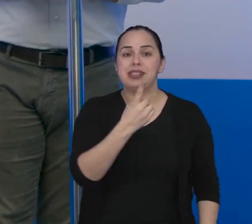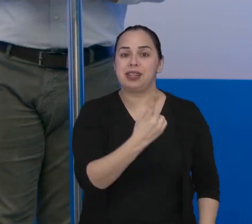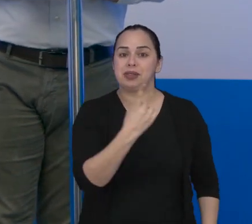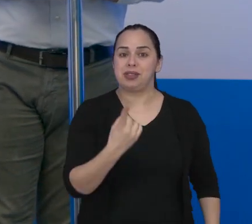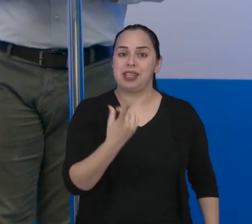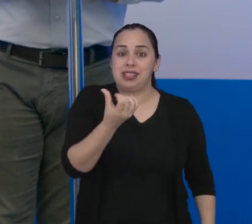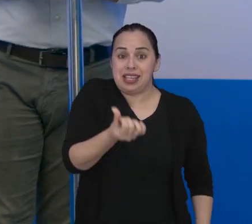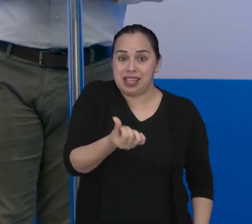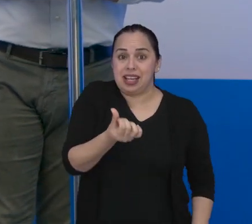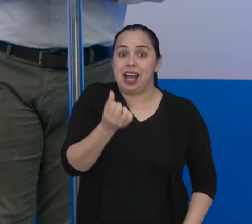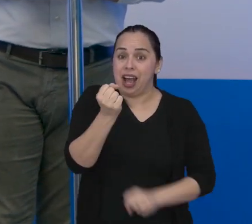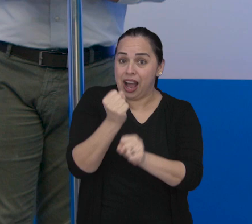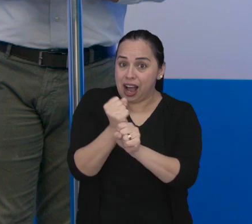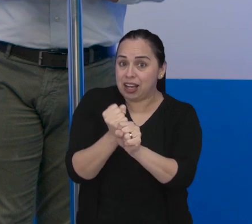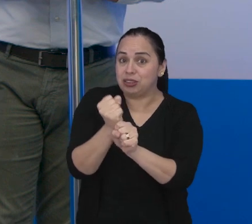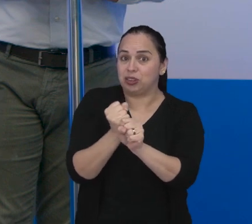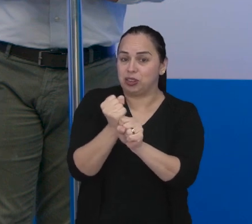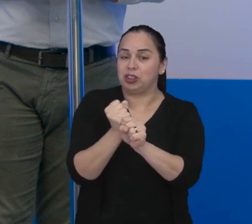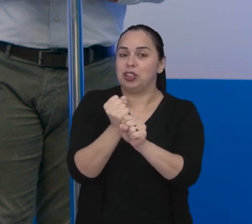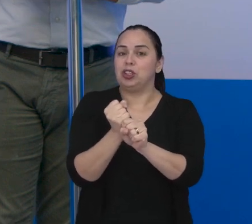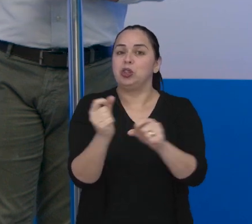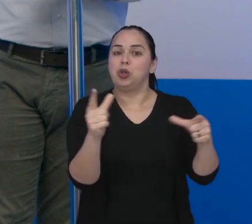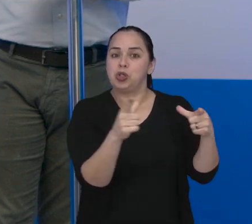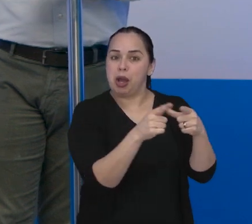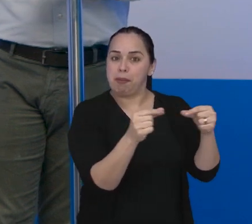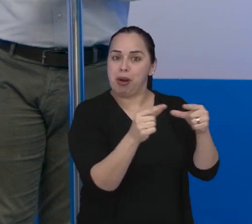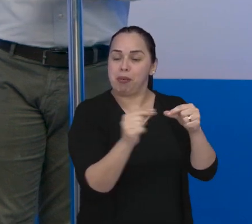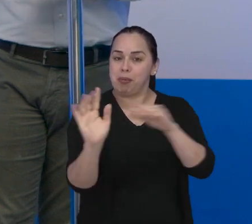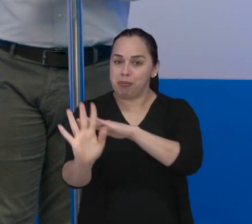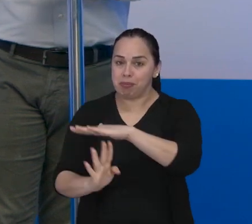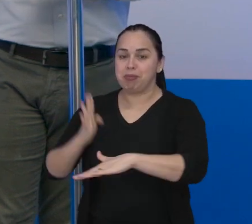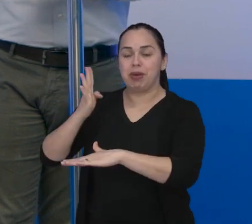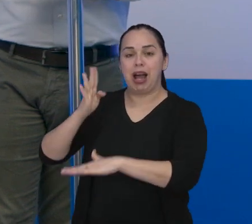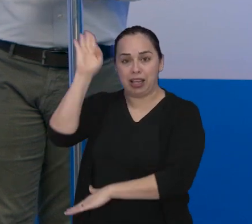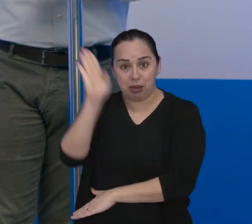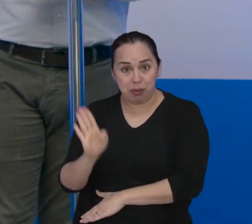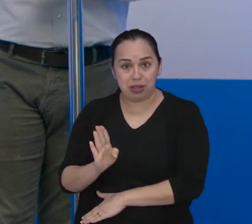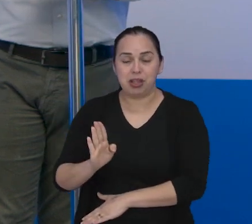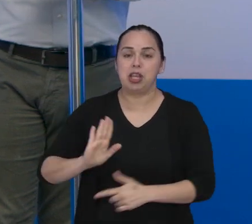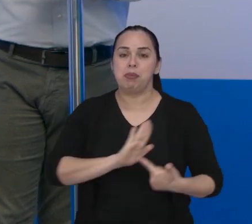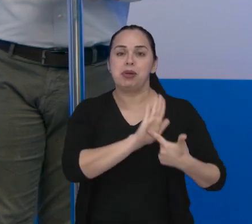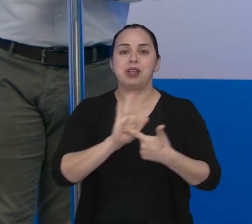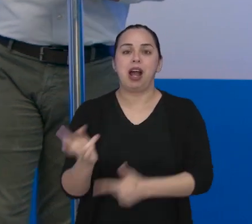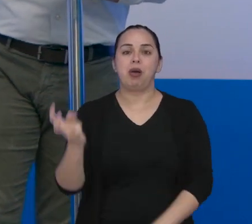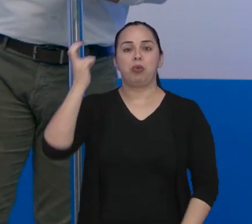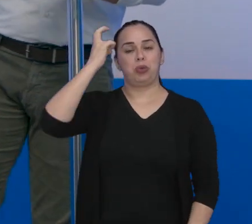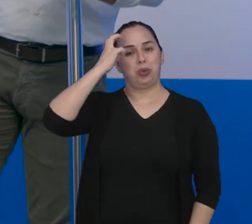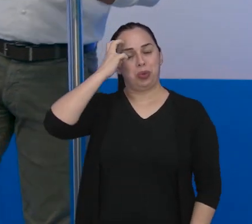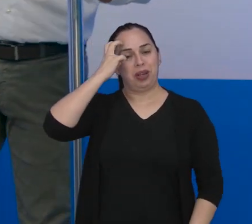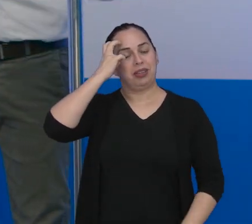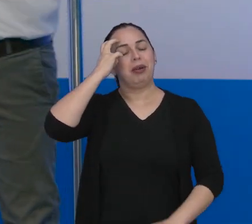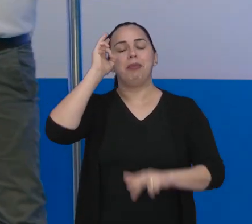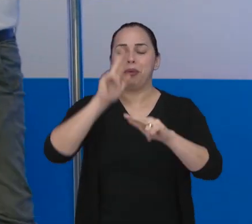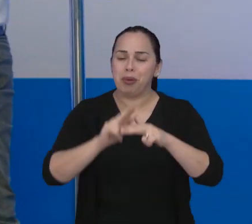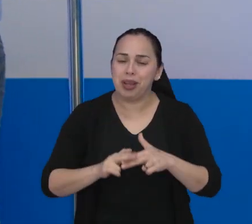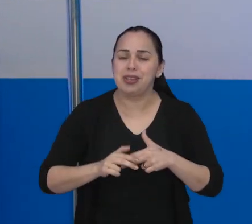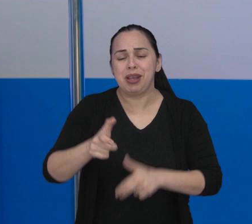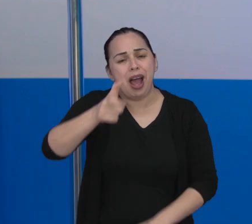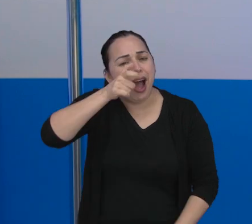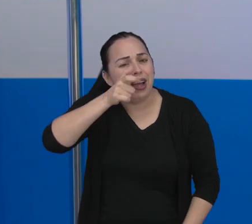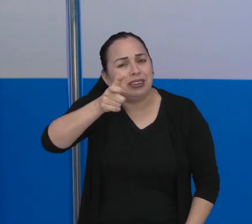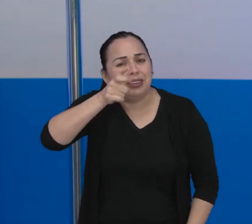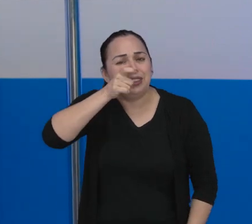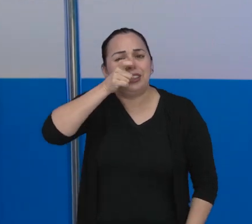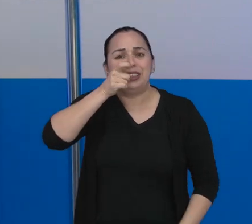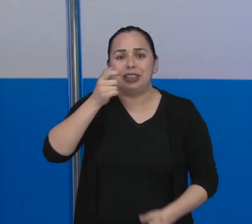116 anos da imigração japonesa aqui no Brasil, mostrando um pouco da cultura oriental presente na nossa cidade. Então, fica com